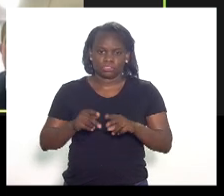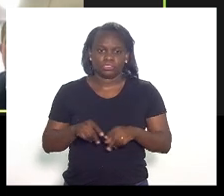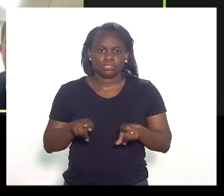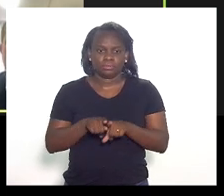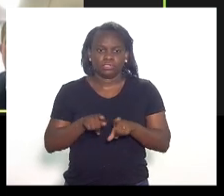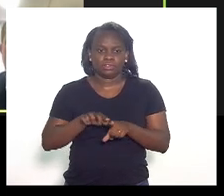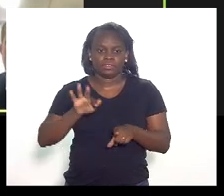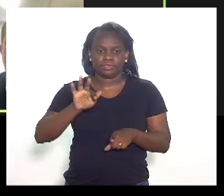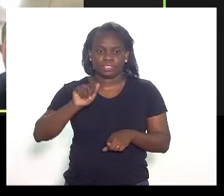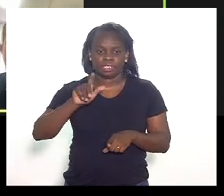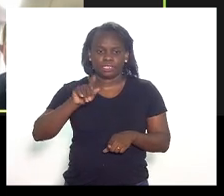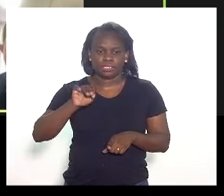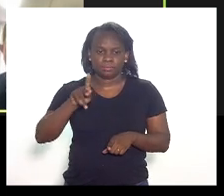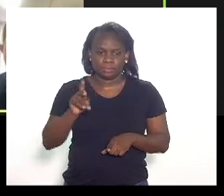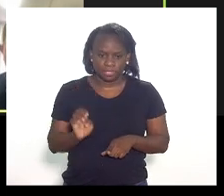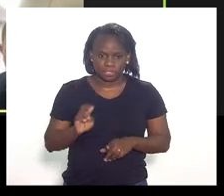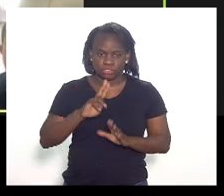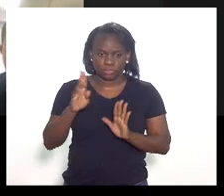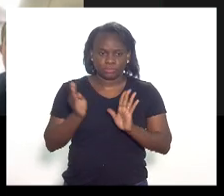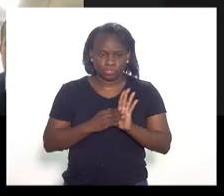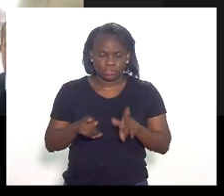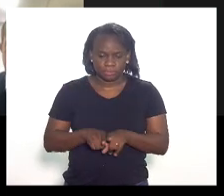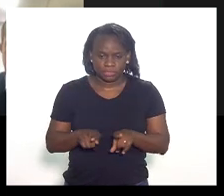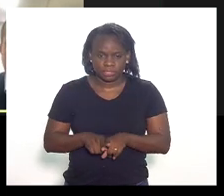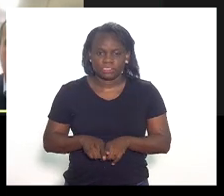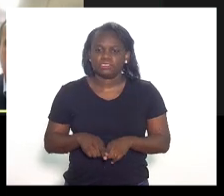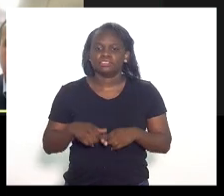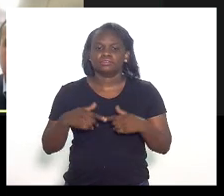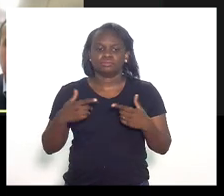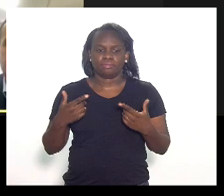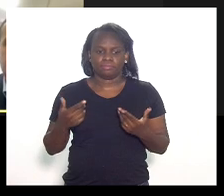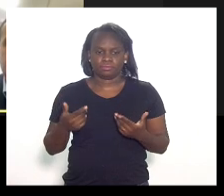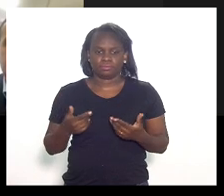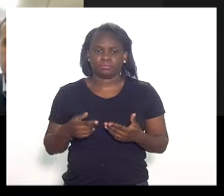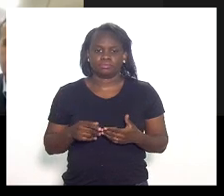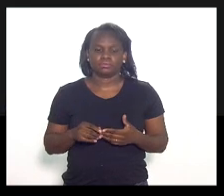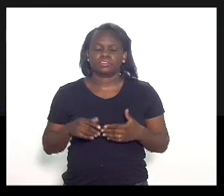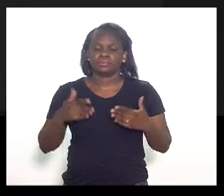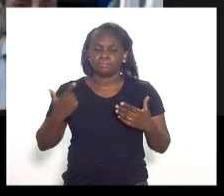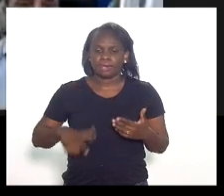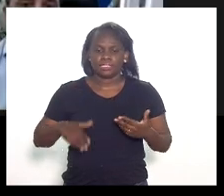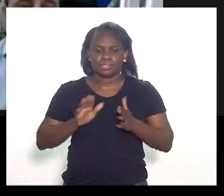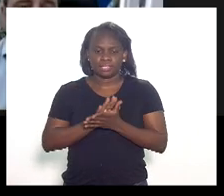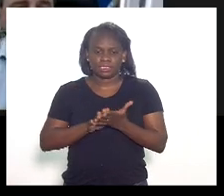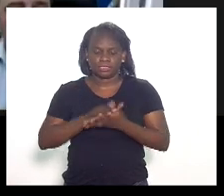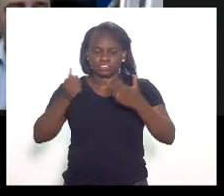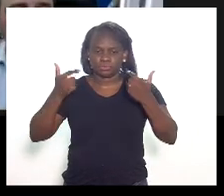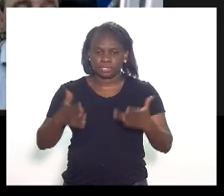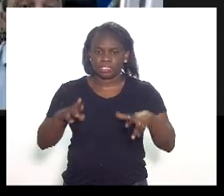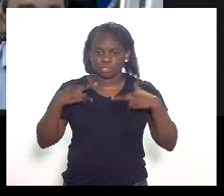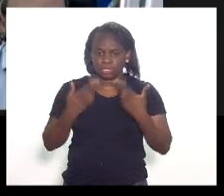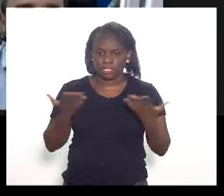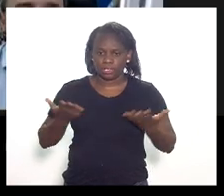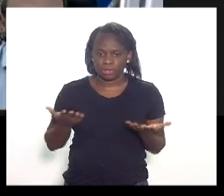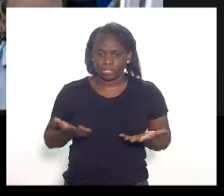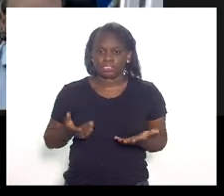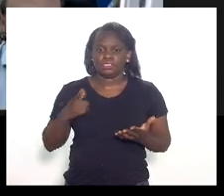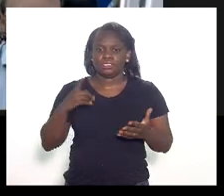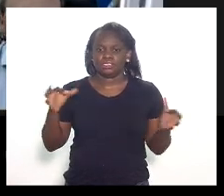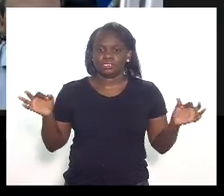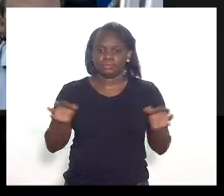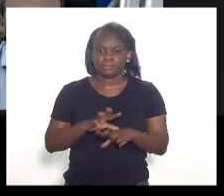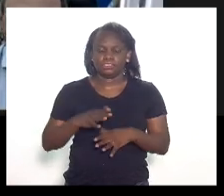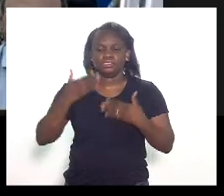Felipe também está inscrito? bem? Então, nada mais havendo a tratar na presente sessão, declaro